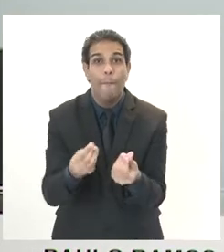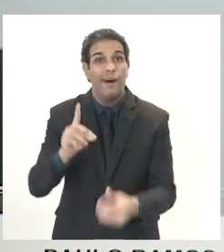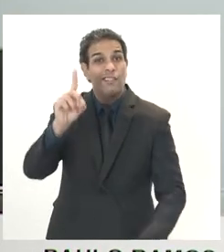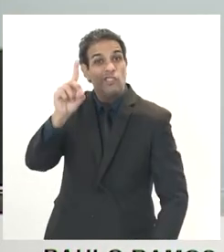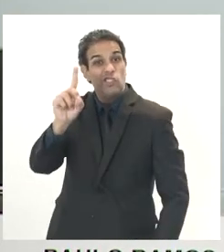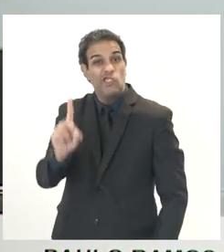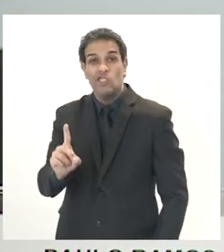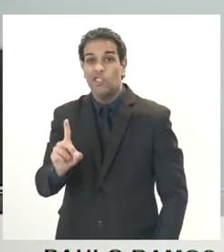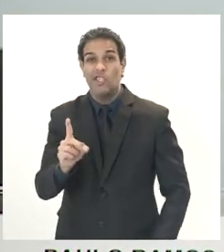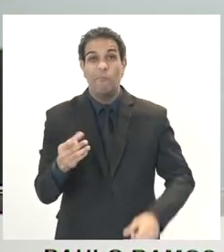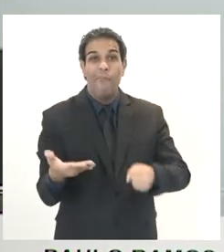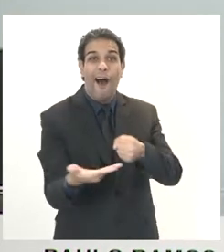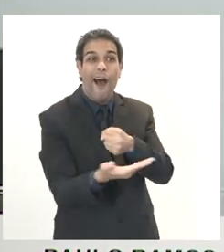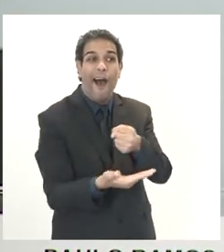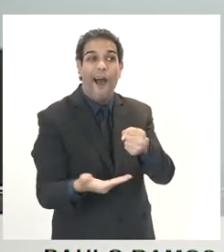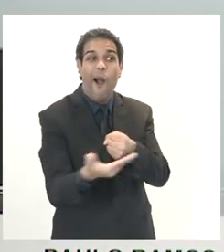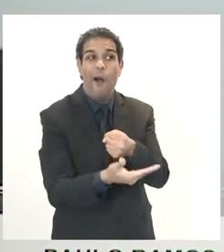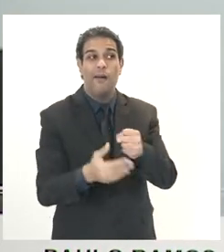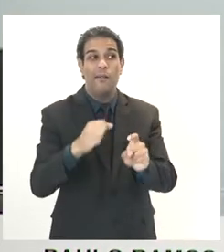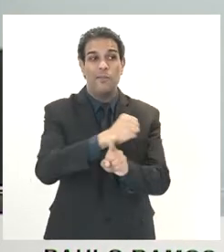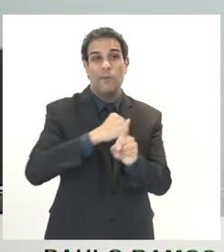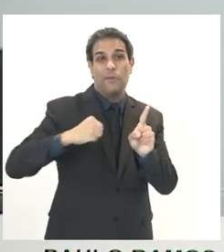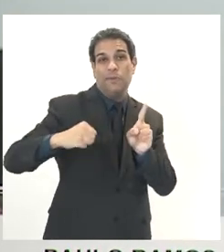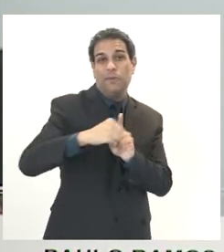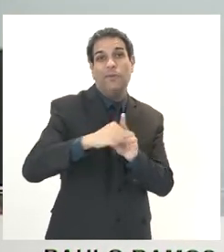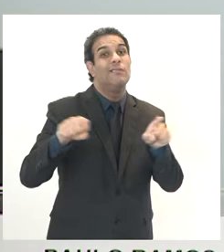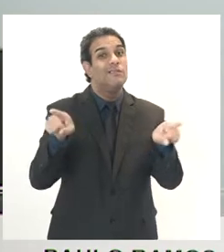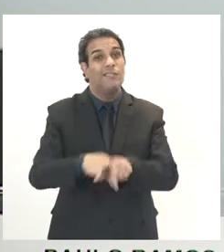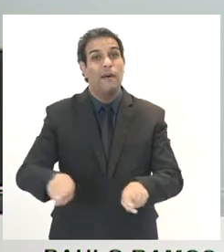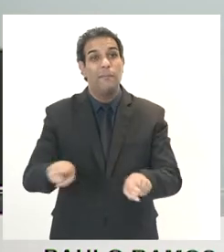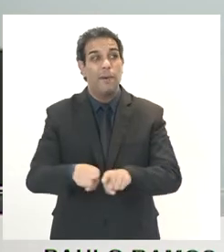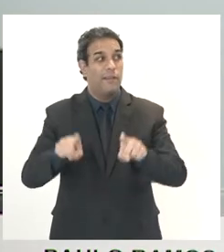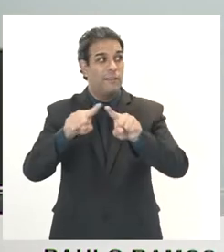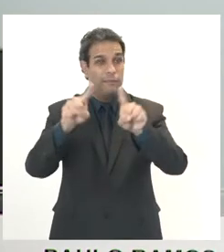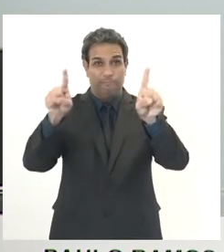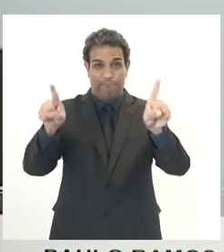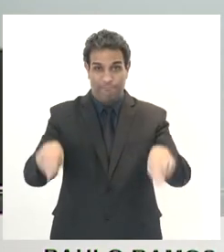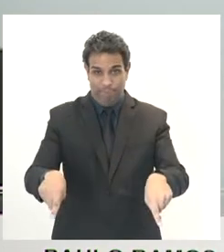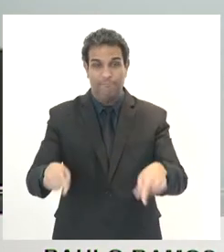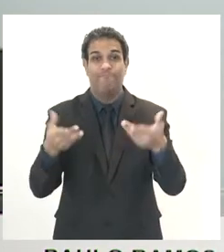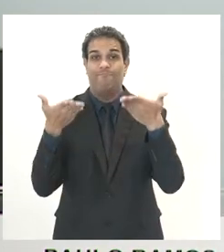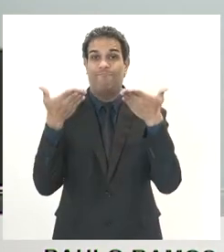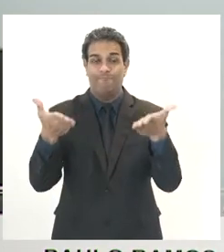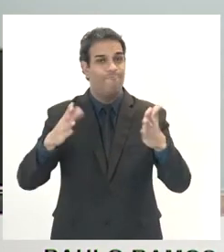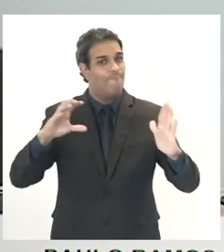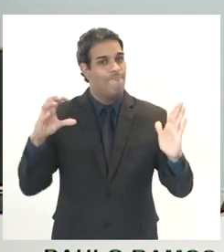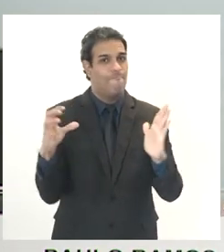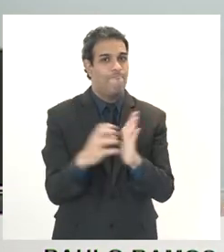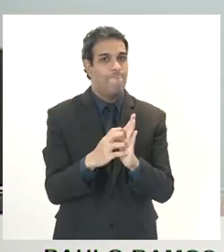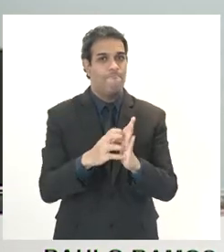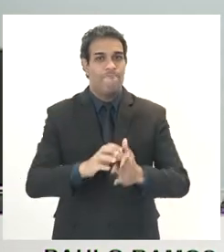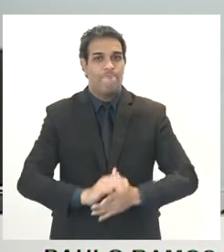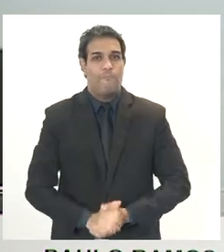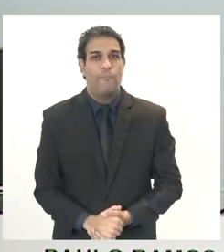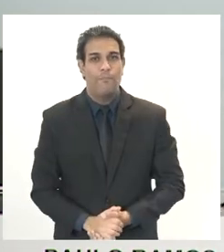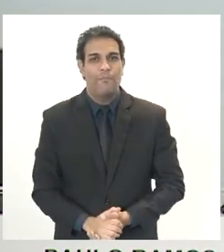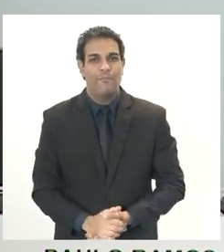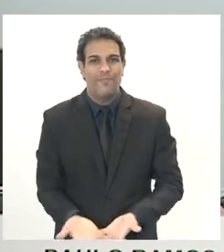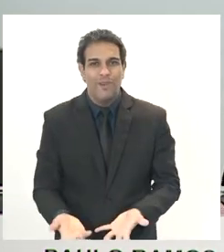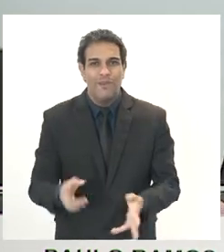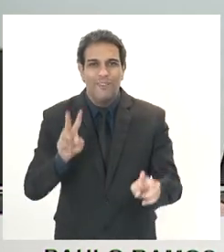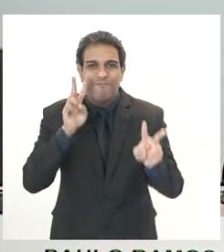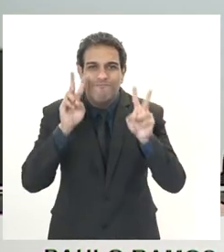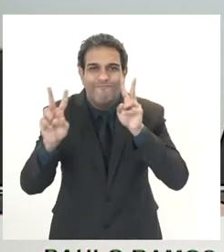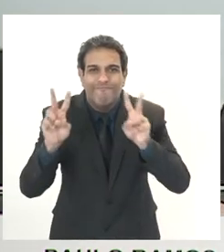fundamentais da sociedade, mas também do servidor. Já está aí ela? Então, estou vendo aqui,